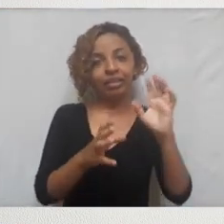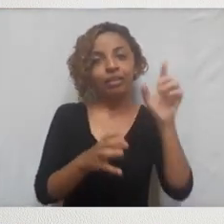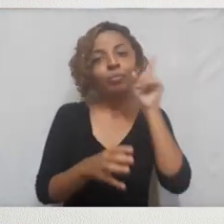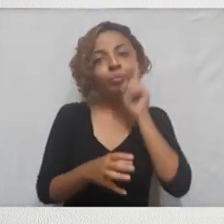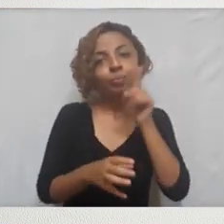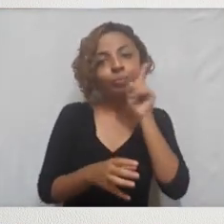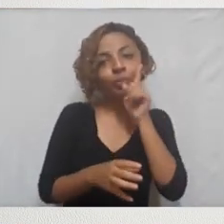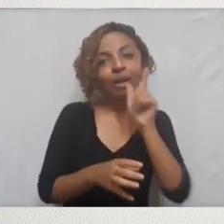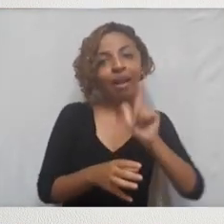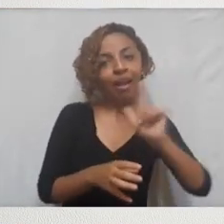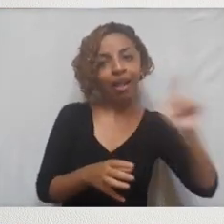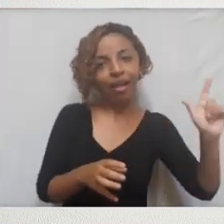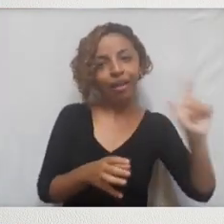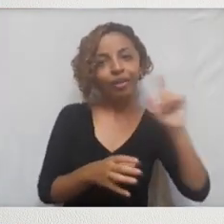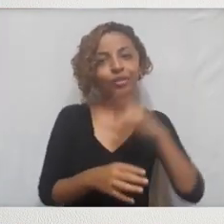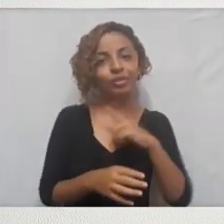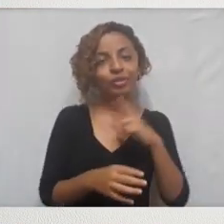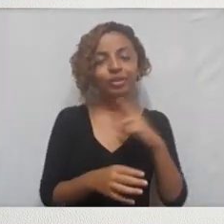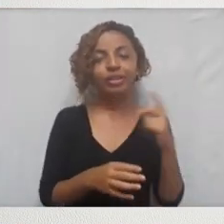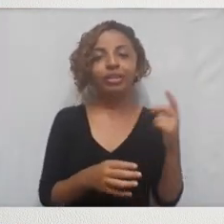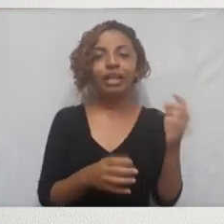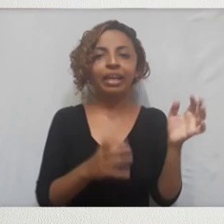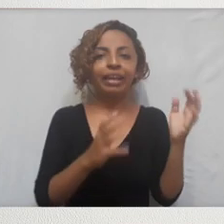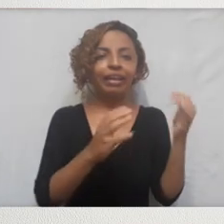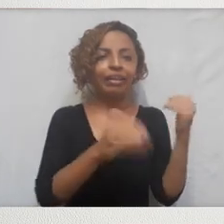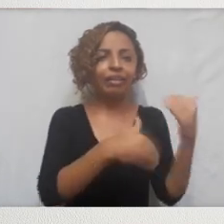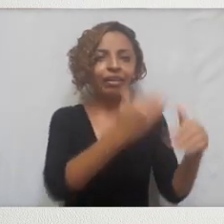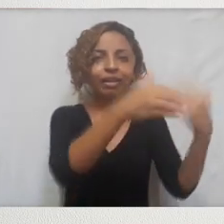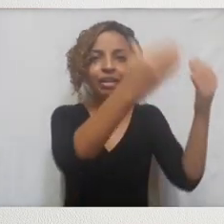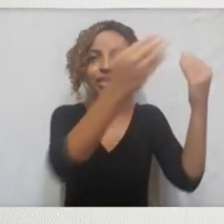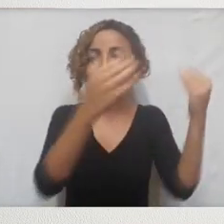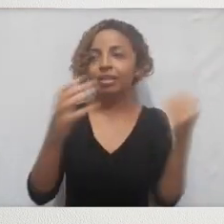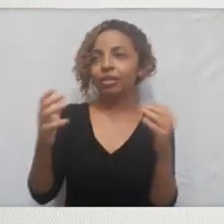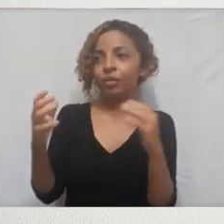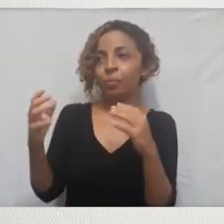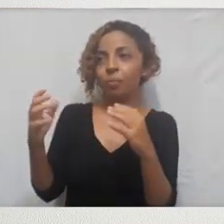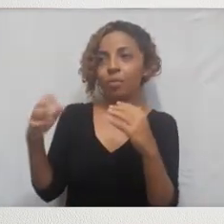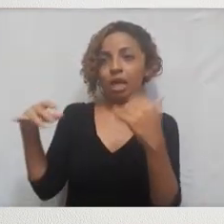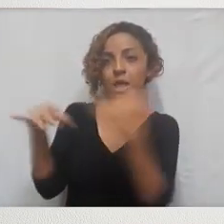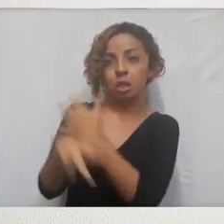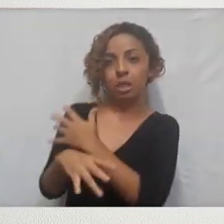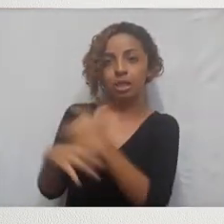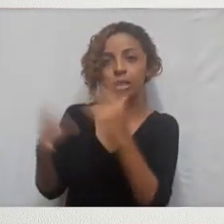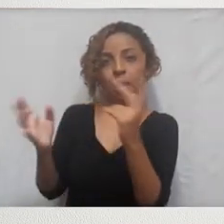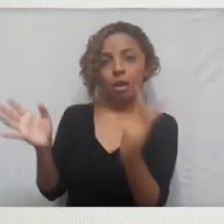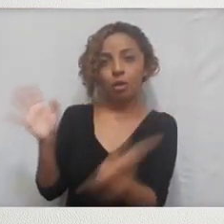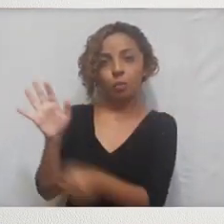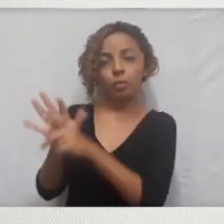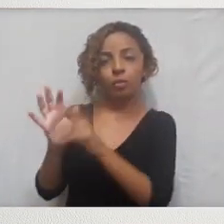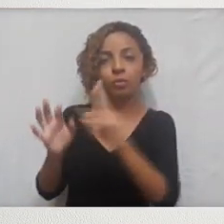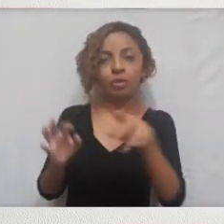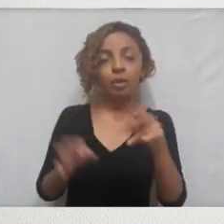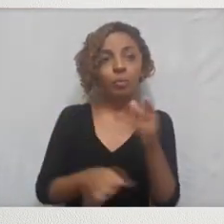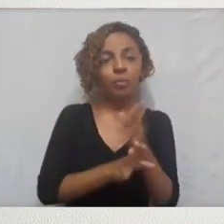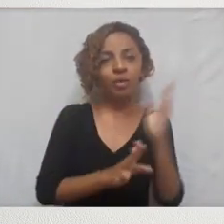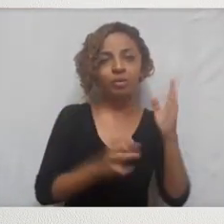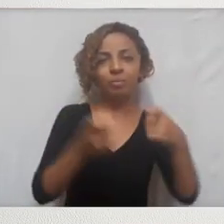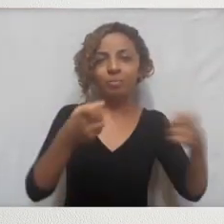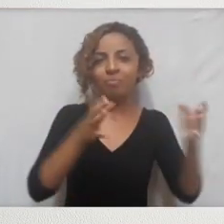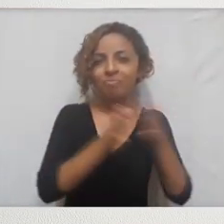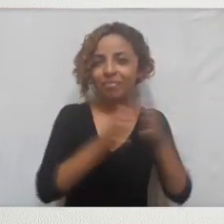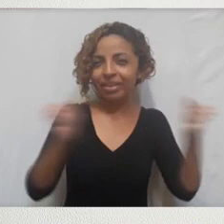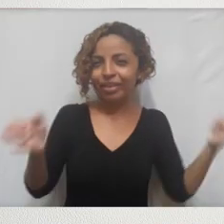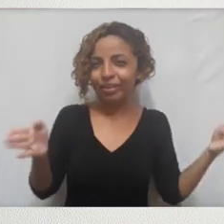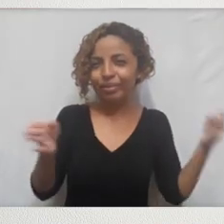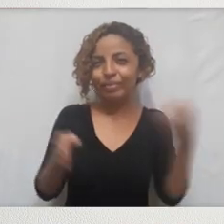Estados Unidos. É o contexto das empresas de tecnologia que cresceram longe daquela efervescência do Vale do